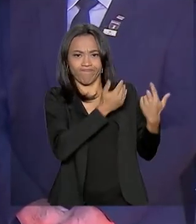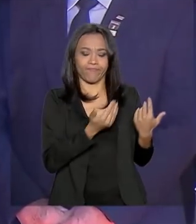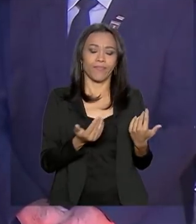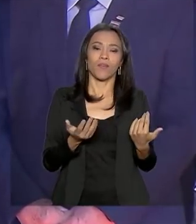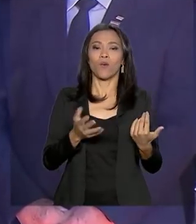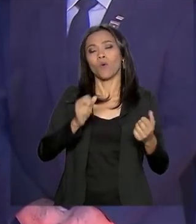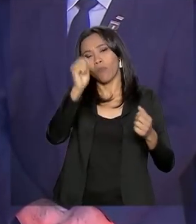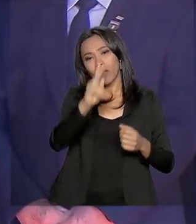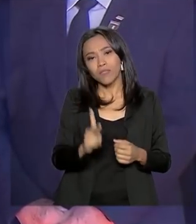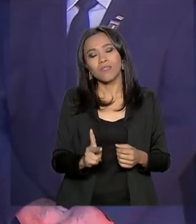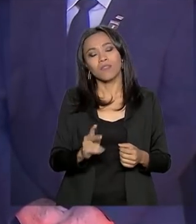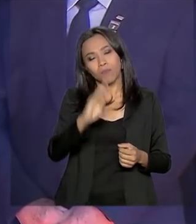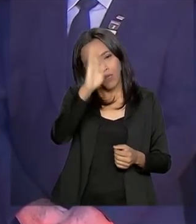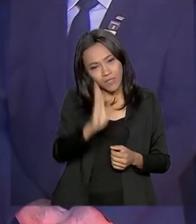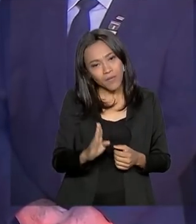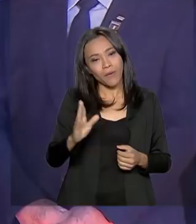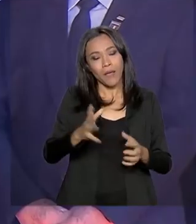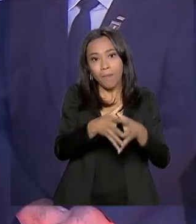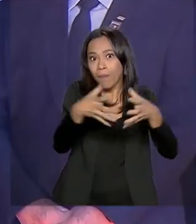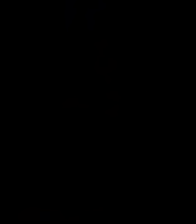maior do que todos nós juntos.